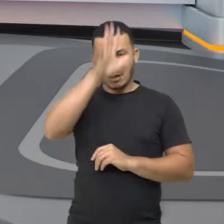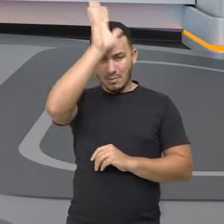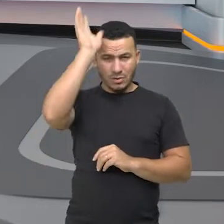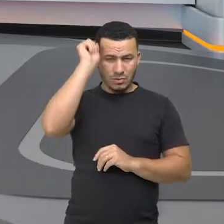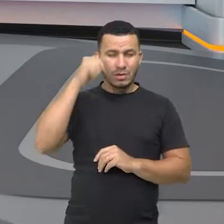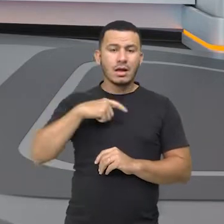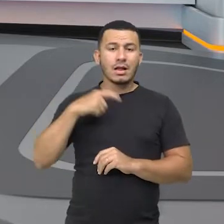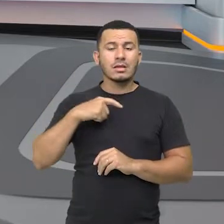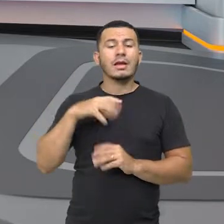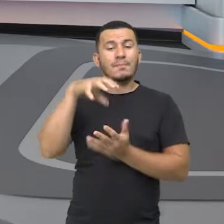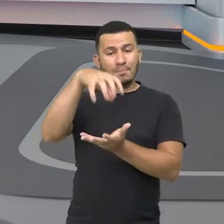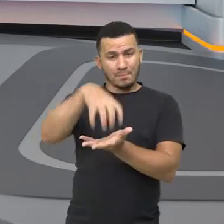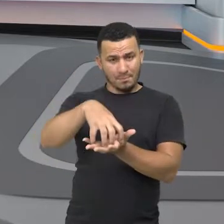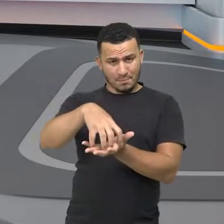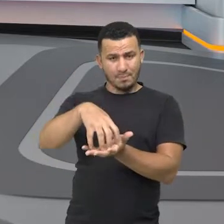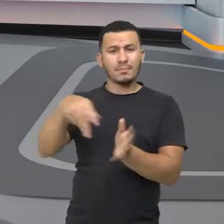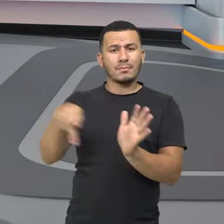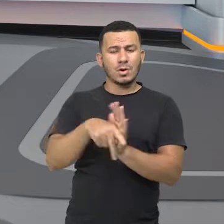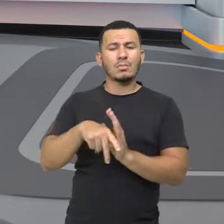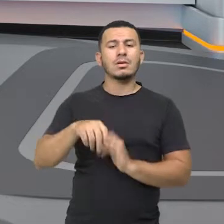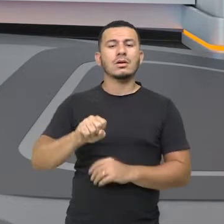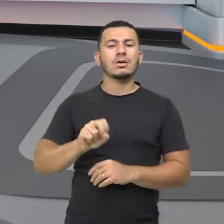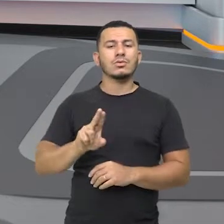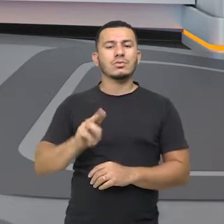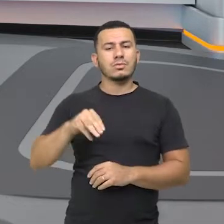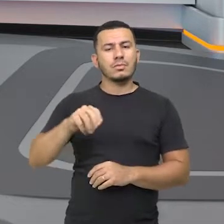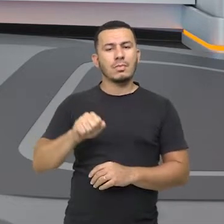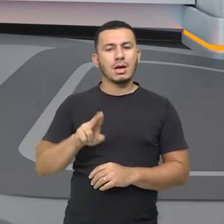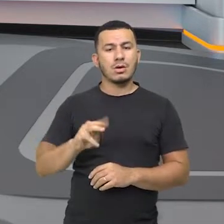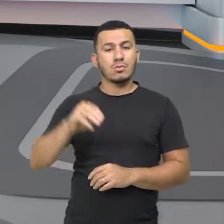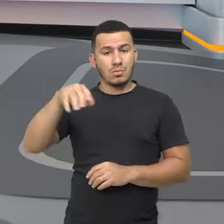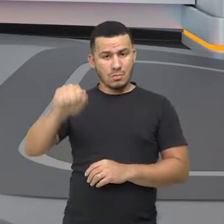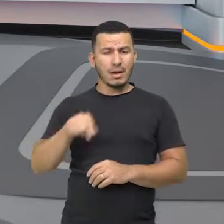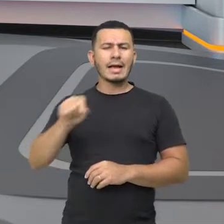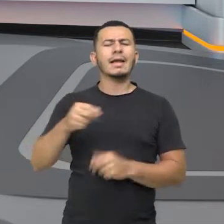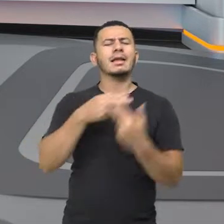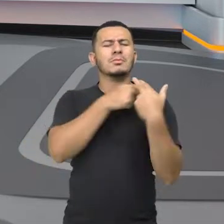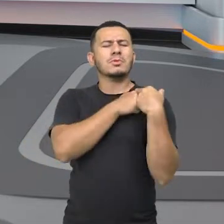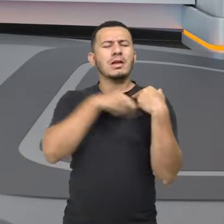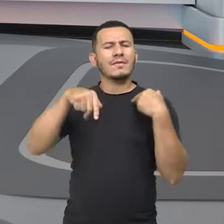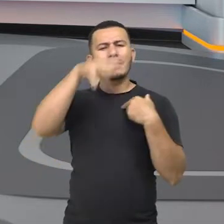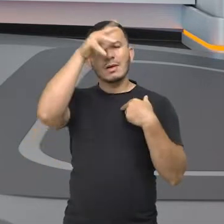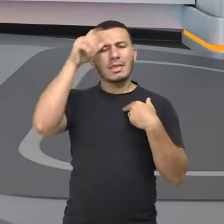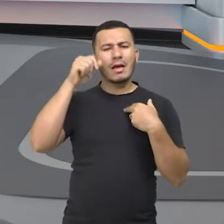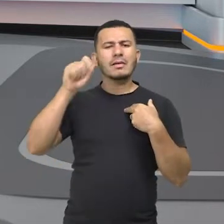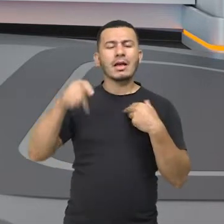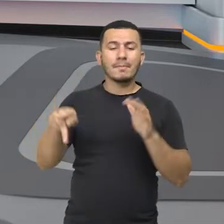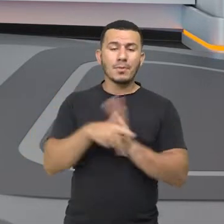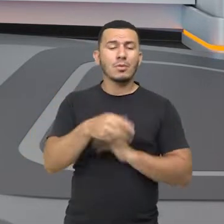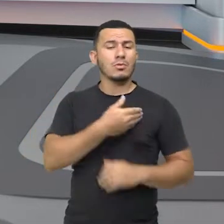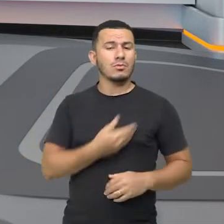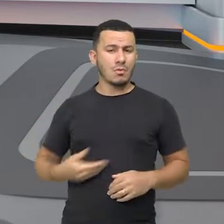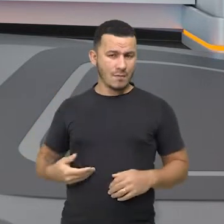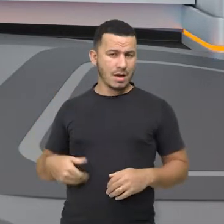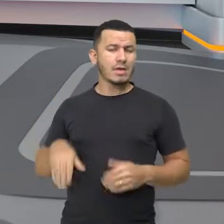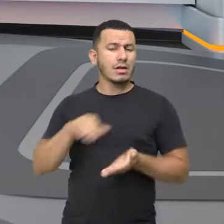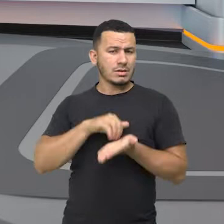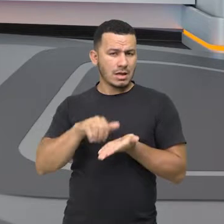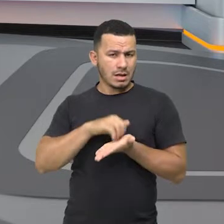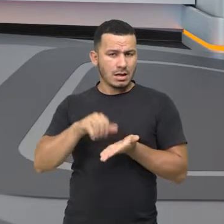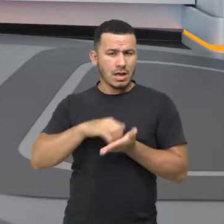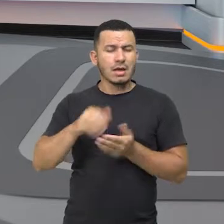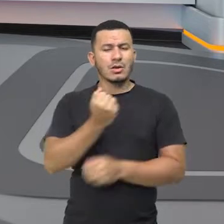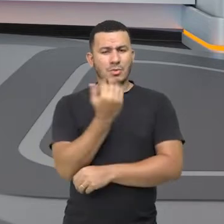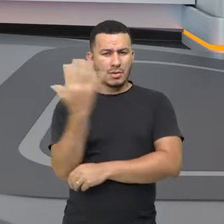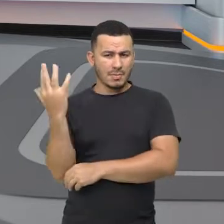tem o Parque Estadual do Sumauma. Então, quem vai administrar essa UC? É o estado, a Secretaria do